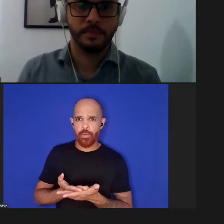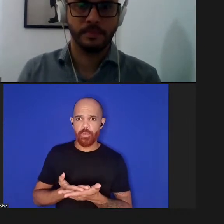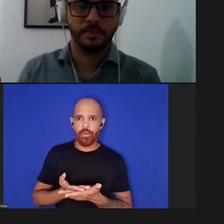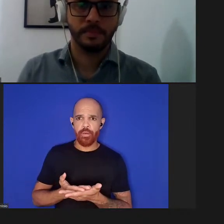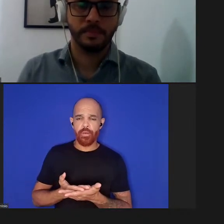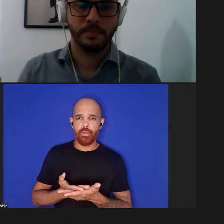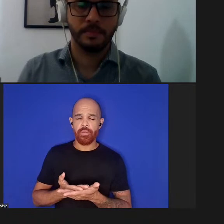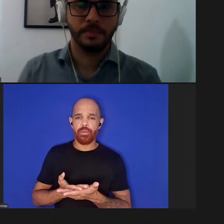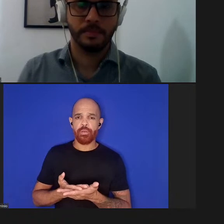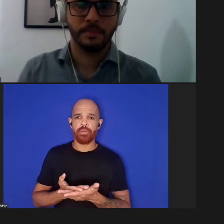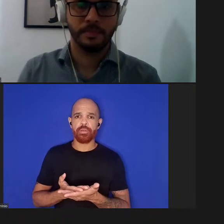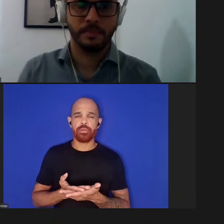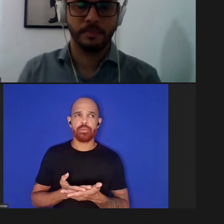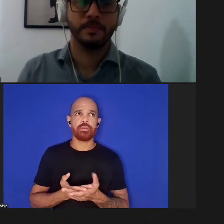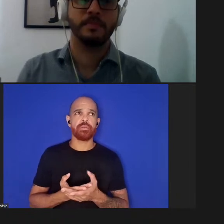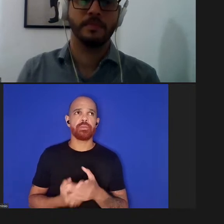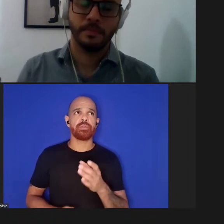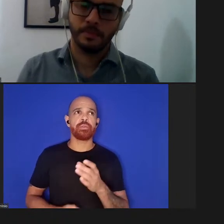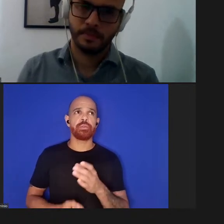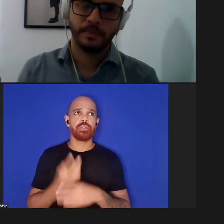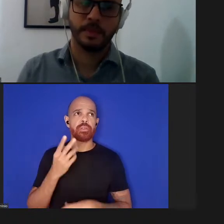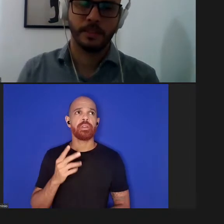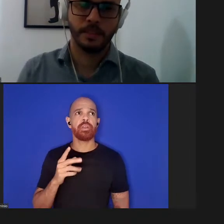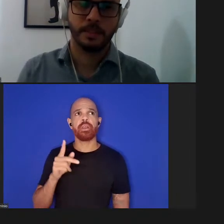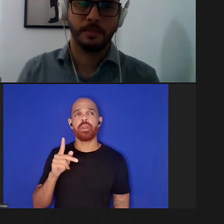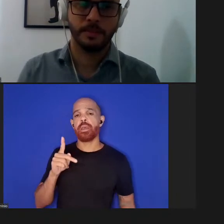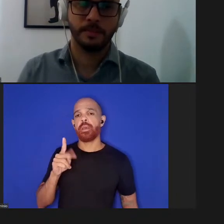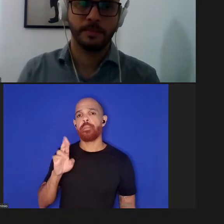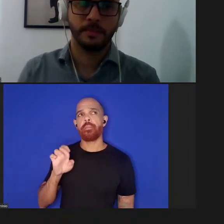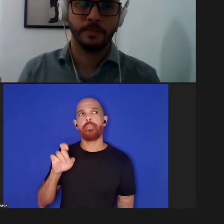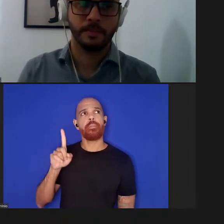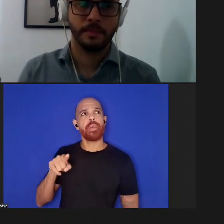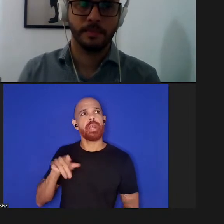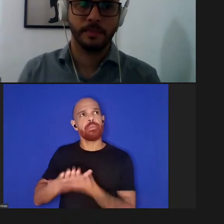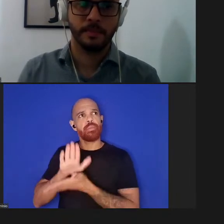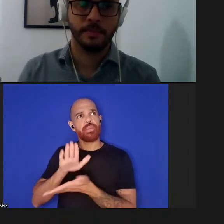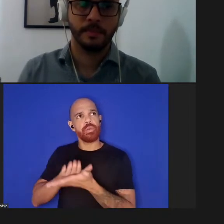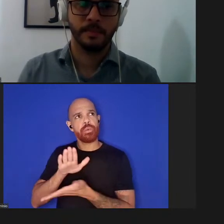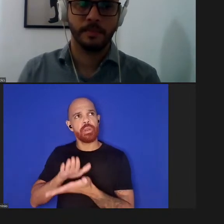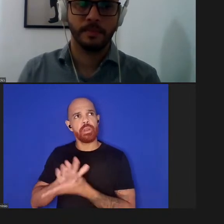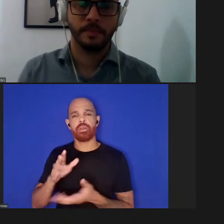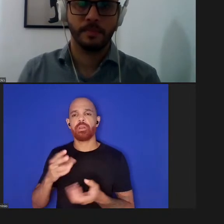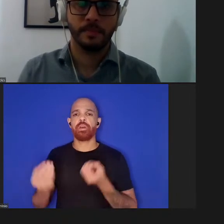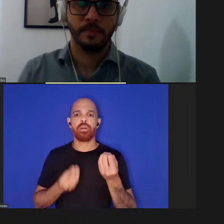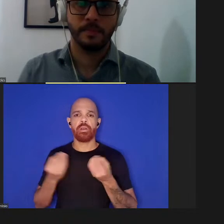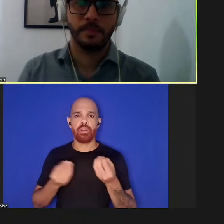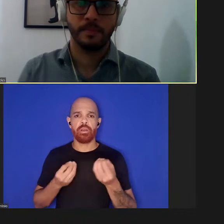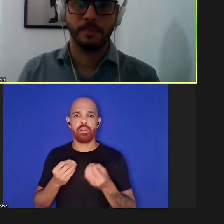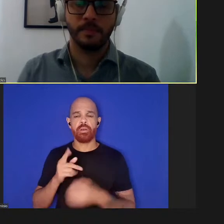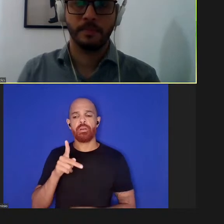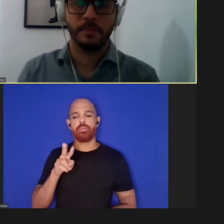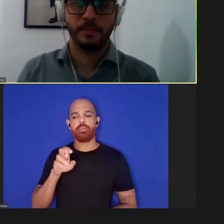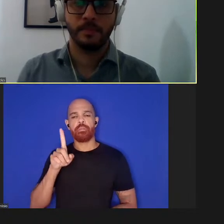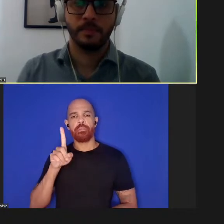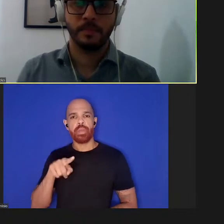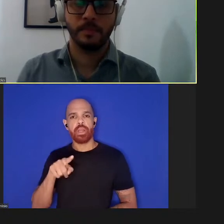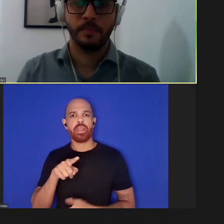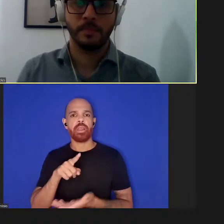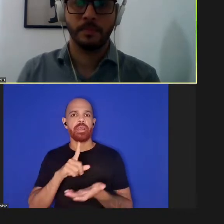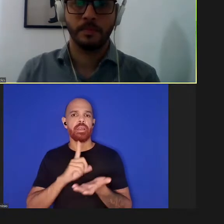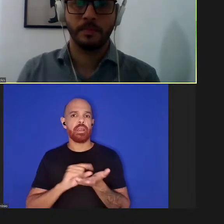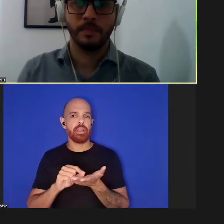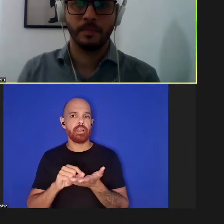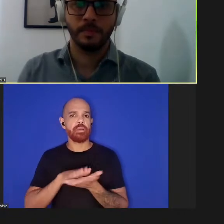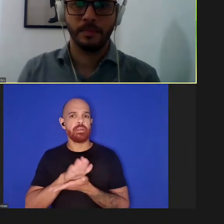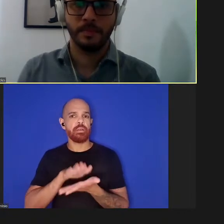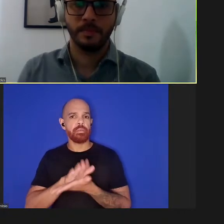seriam as pré-publicações as pré-impressões e como é que nós podemos